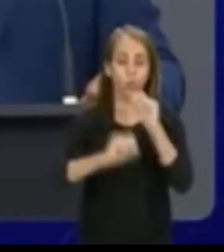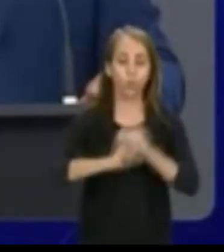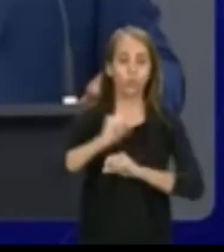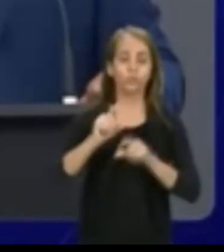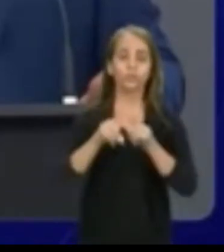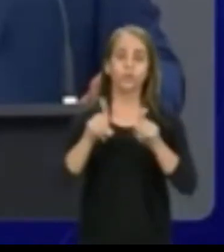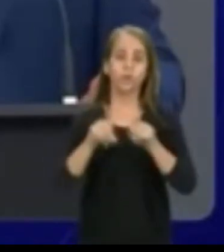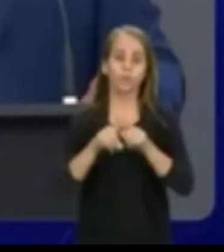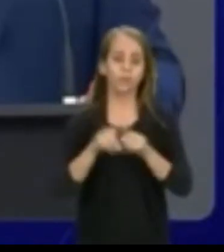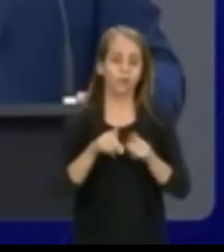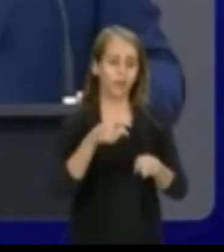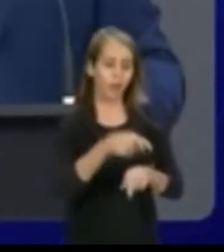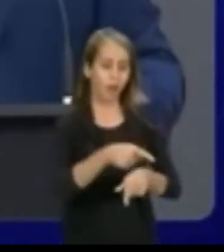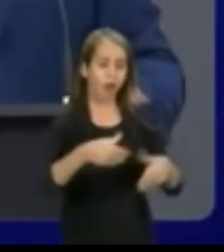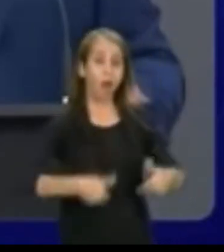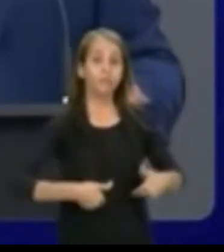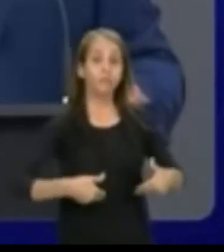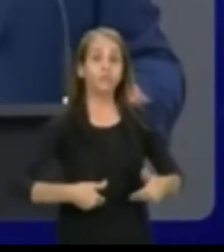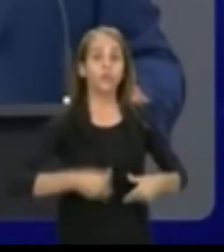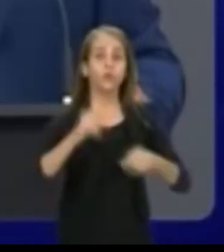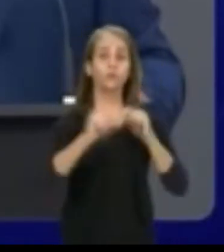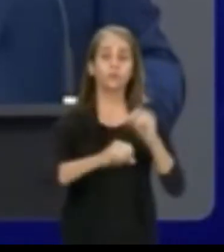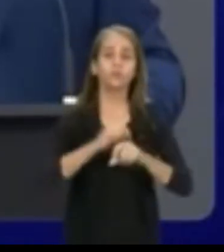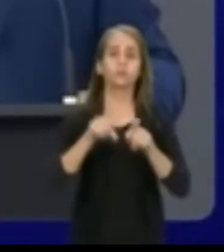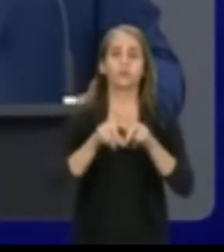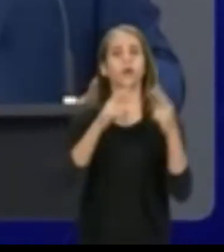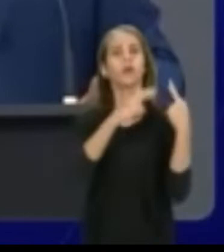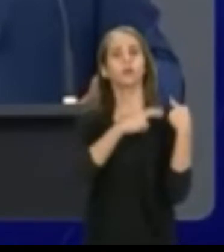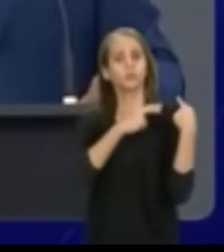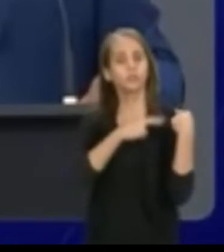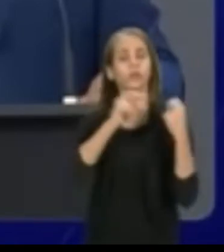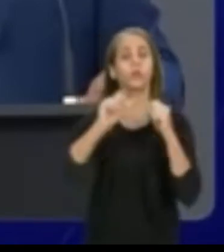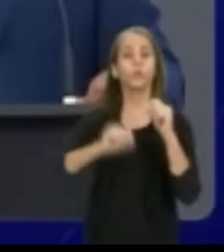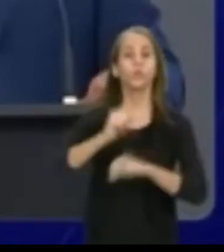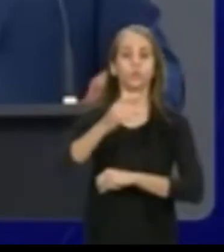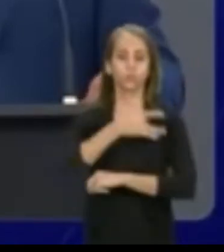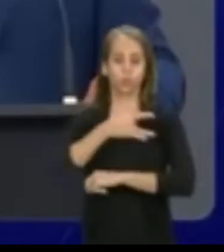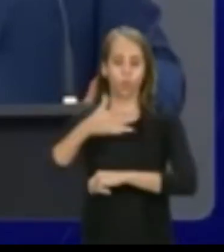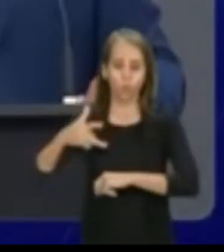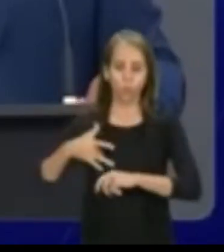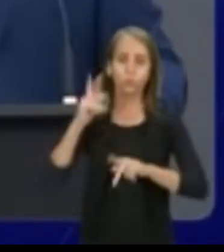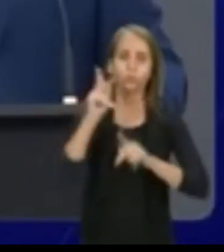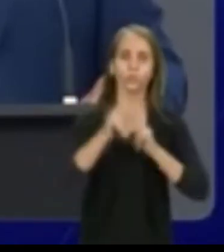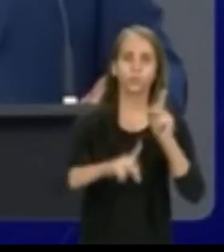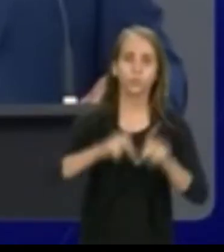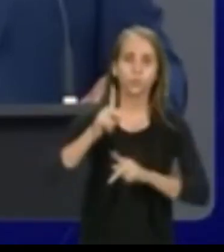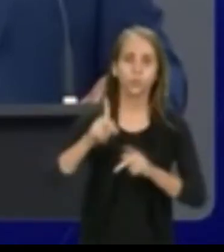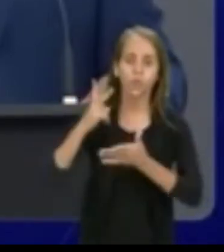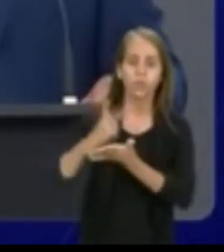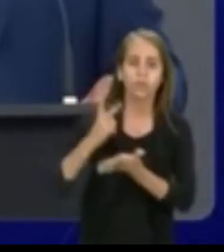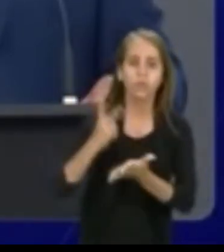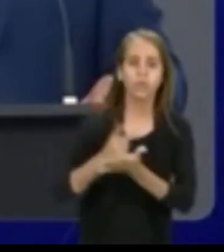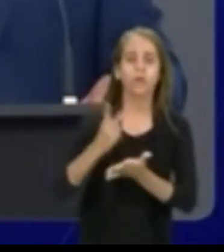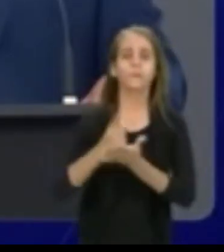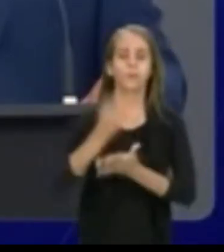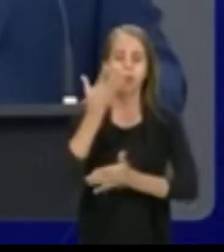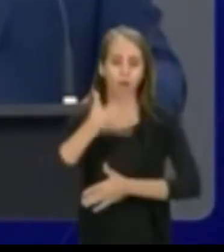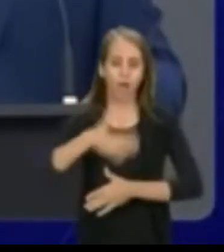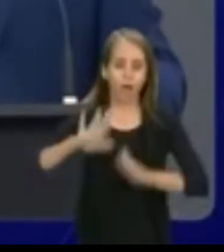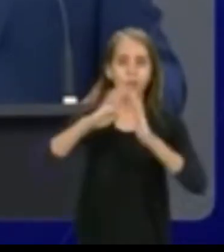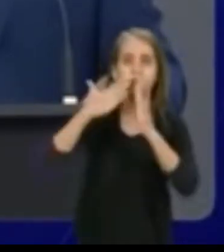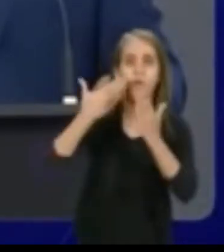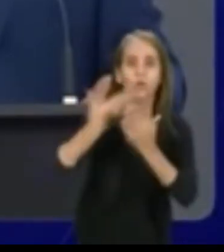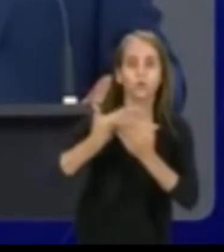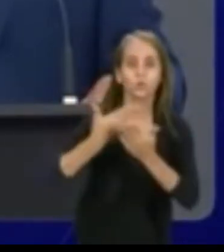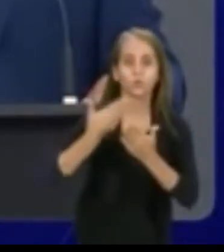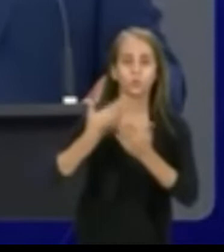destituir o Bolsa Família, que tinha responsabilidades com a saúde da população, com a permanência das crianças nas escolas, ilimitado a